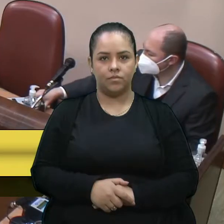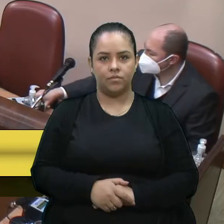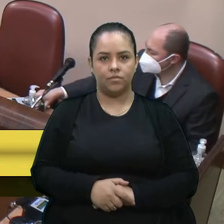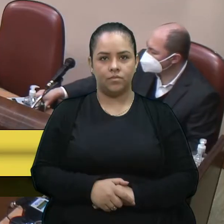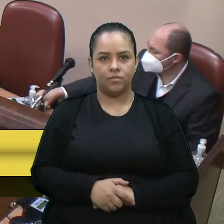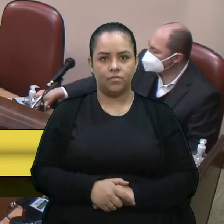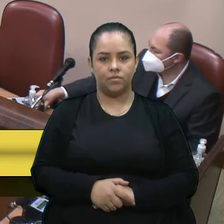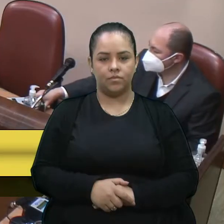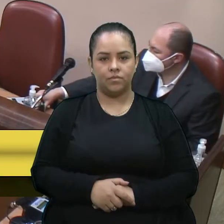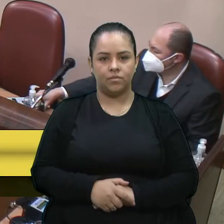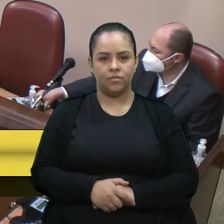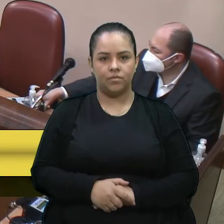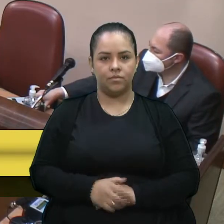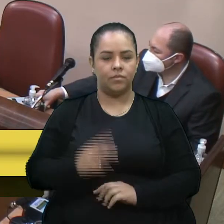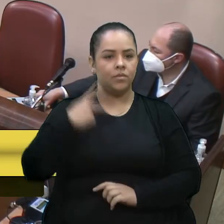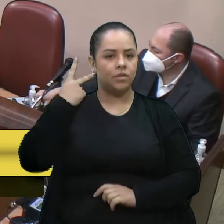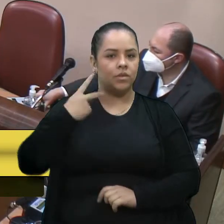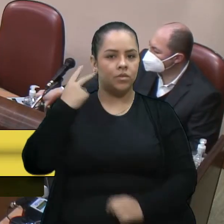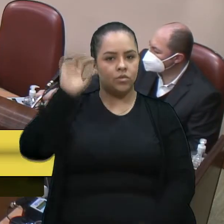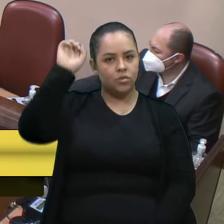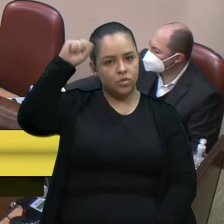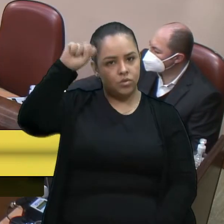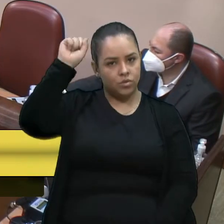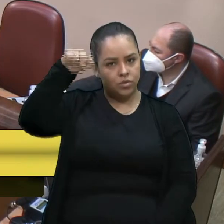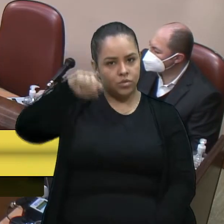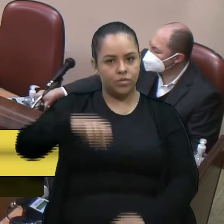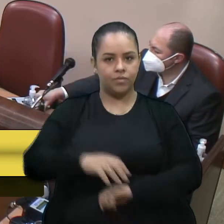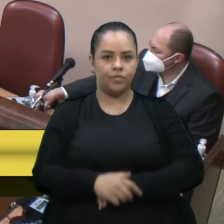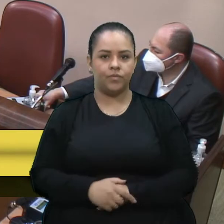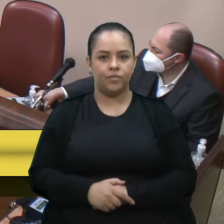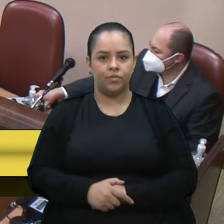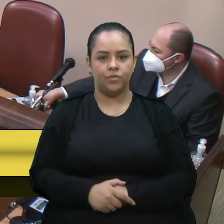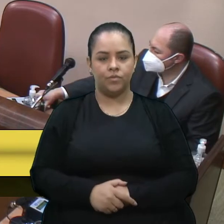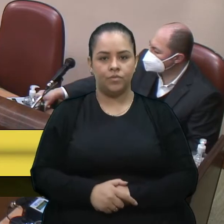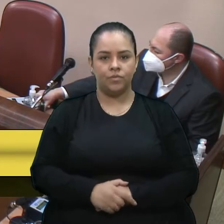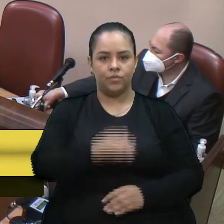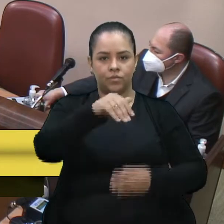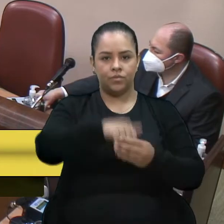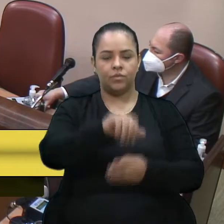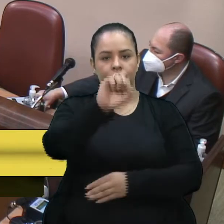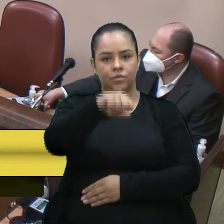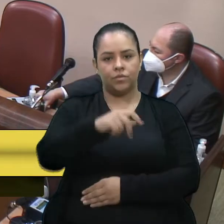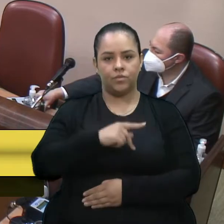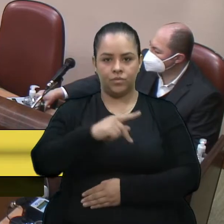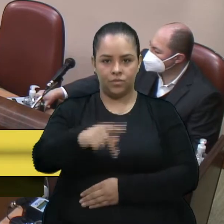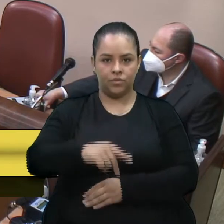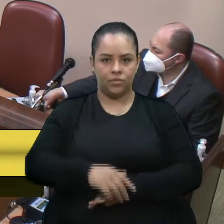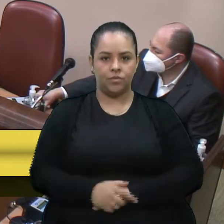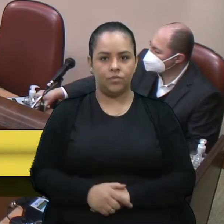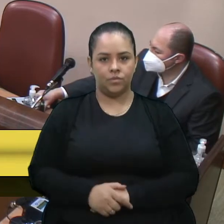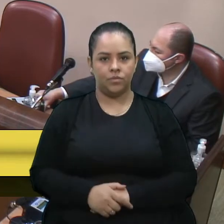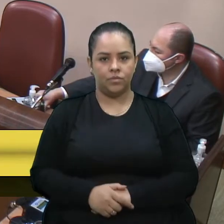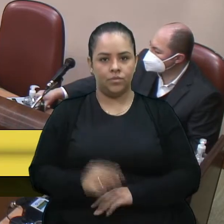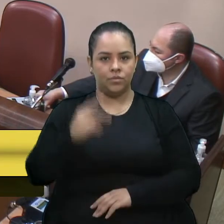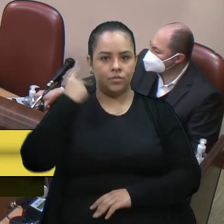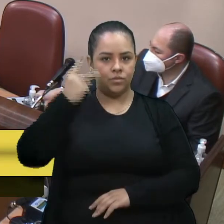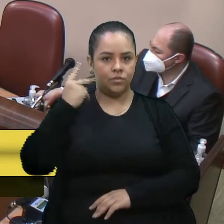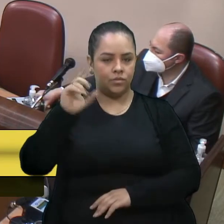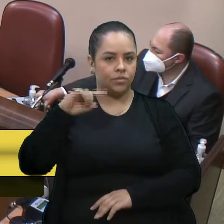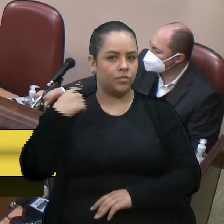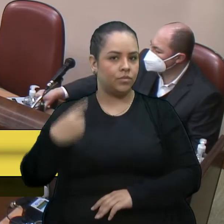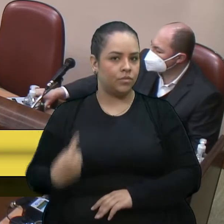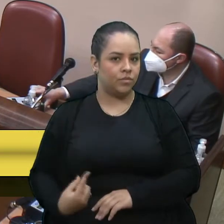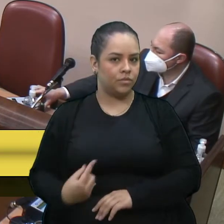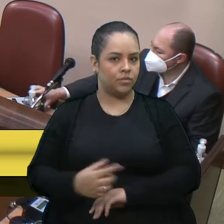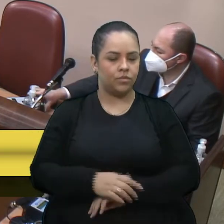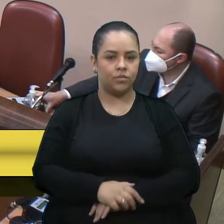O vereador Xuxa, como vota? Voto sim, senhor presidente. Vota sim. Vereadora Denise Pessoa.